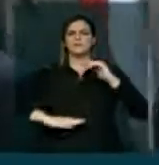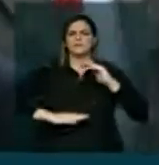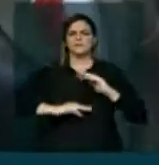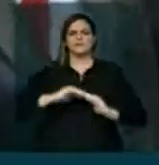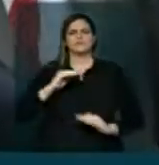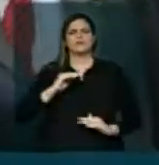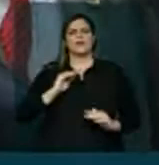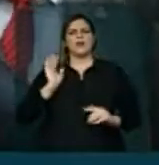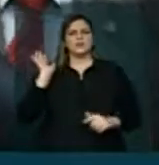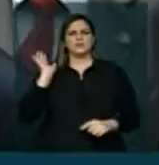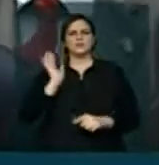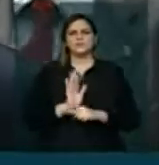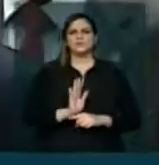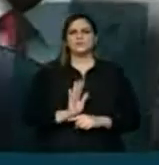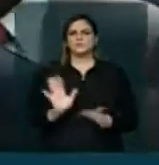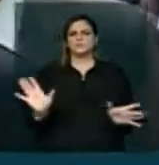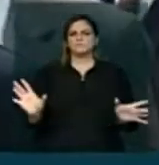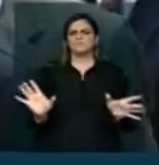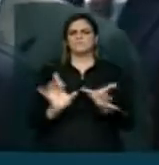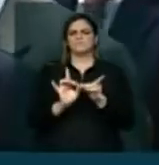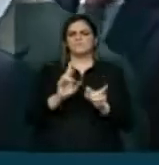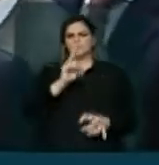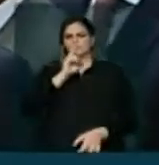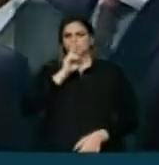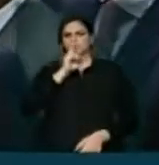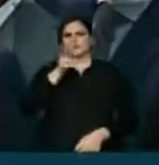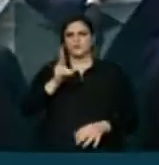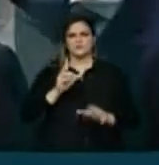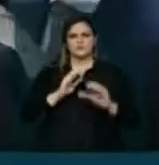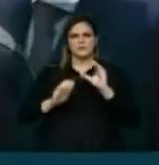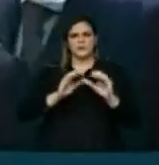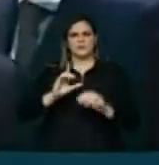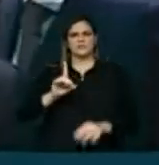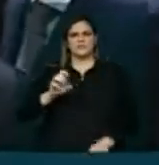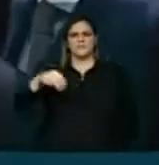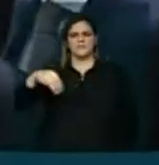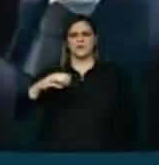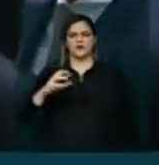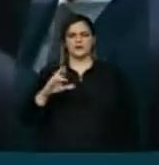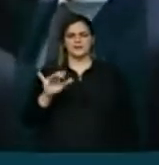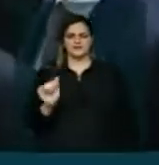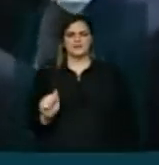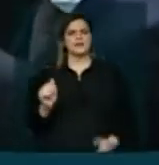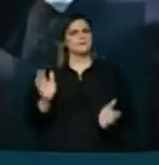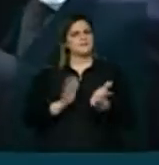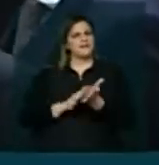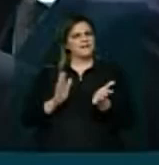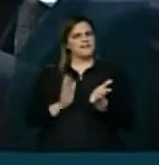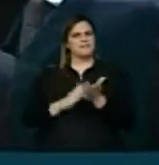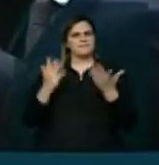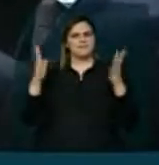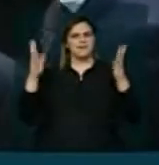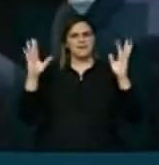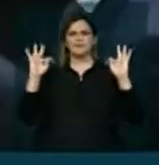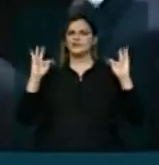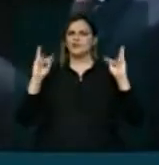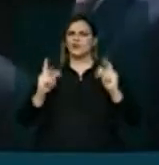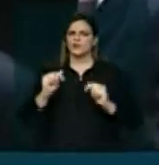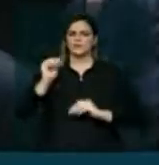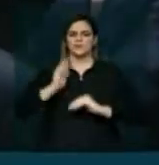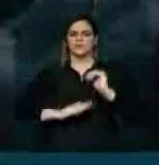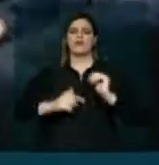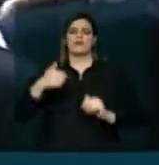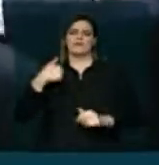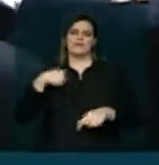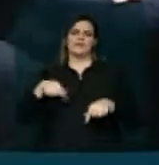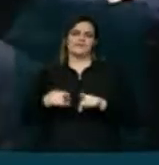a consolidar cada vez mais a democracia no Brasil. Portanto, parabéns a toda a classe de radialista da qual eu